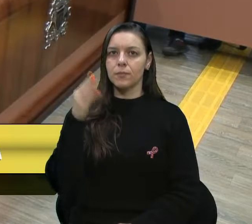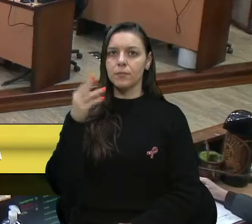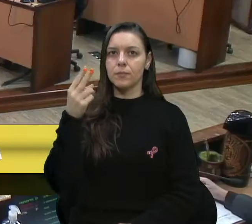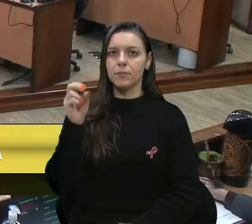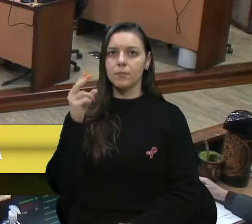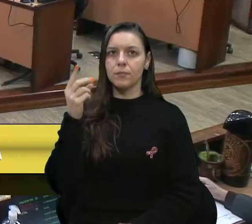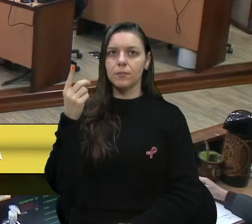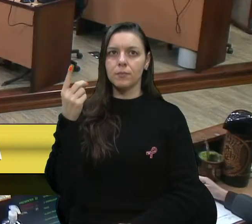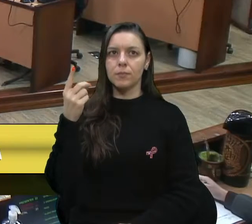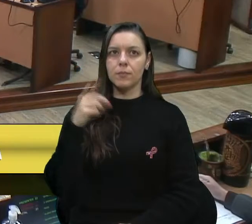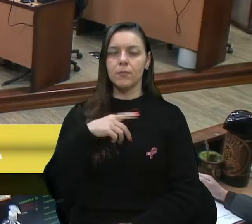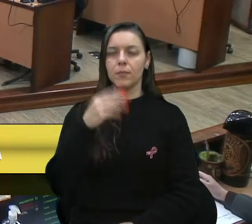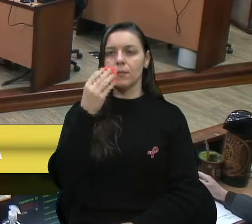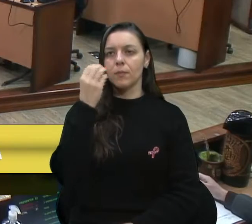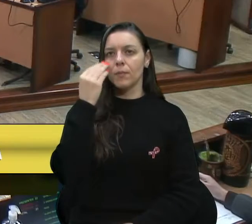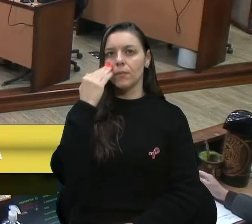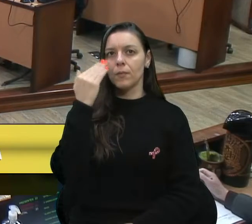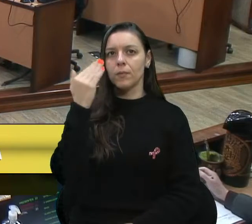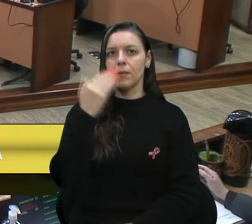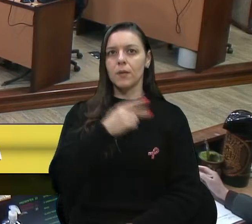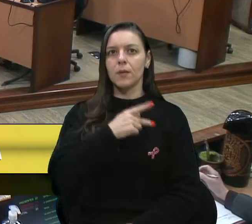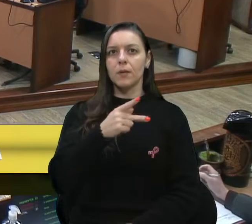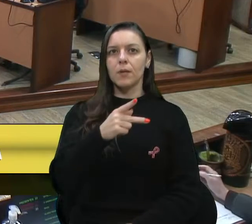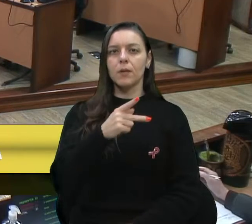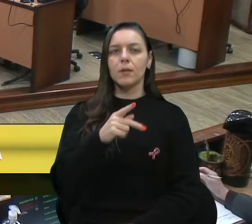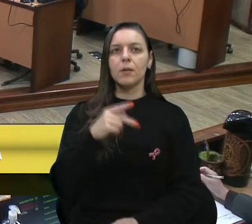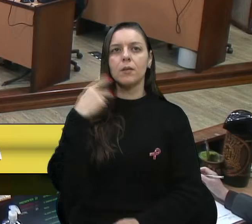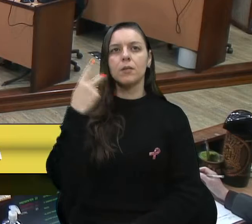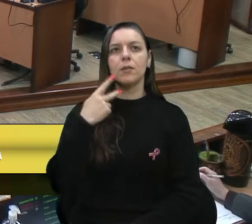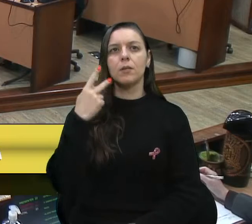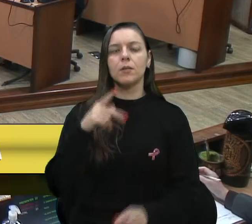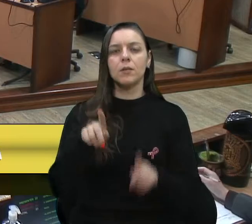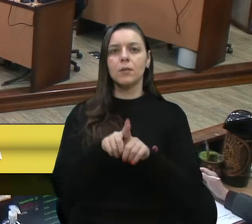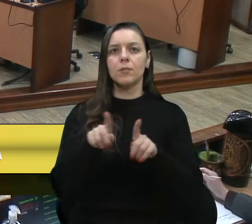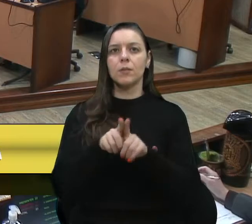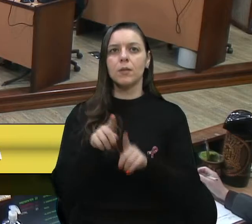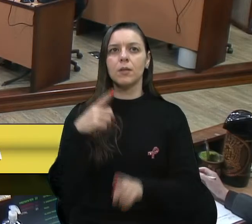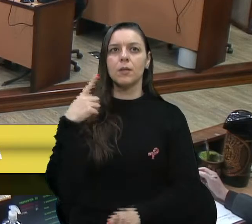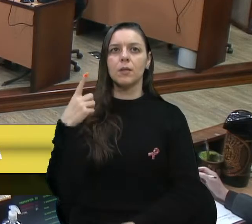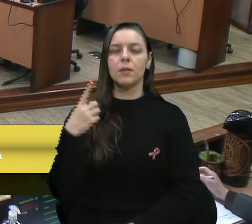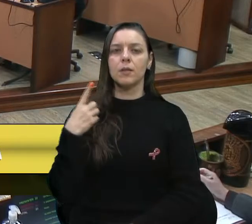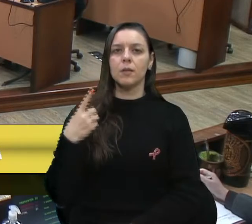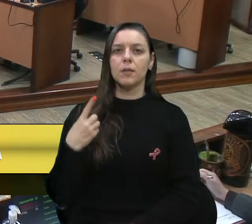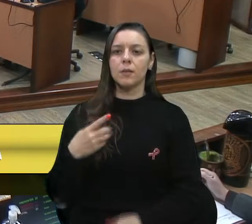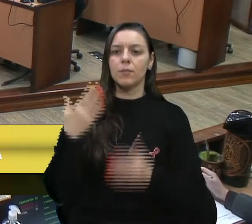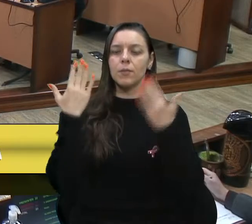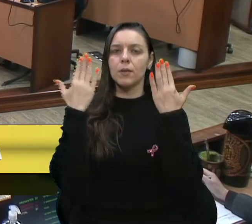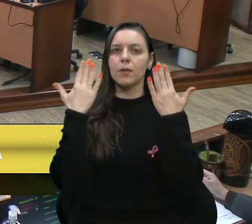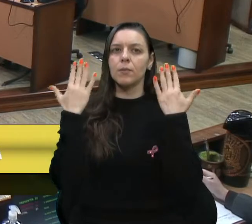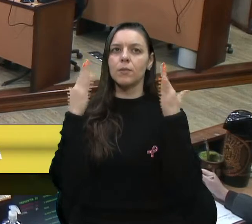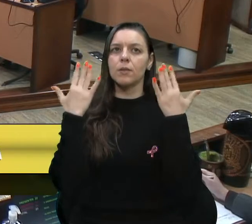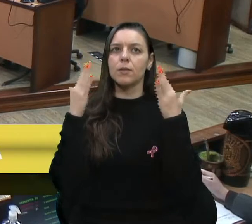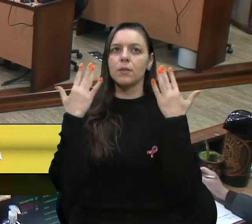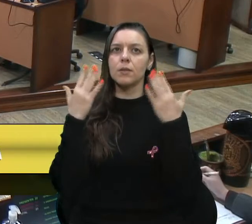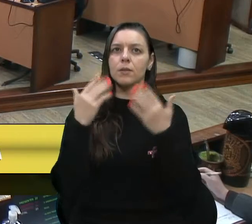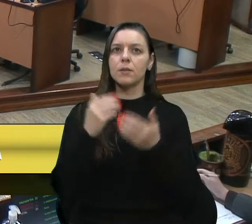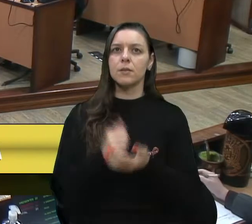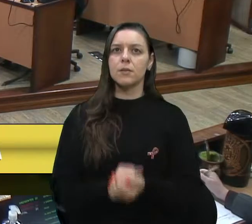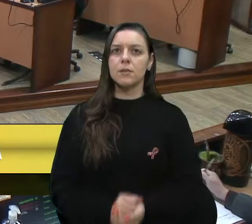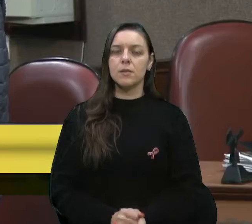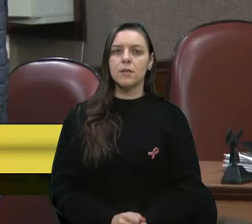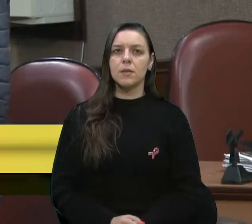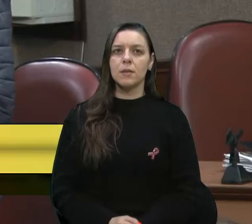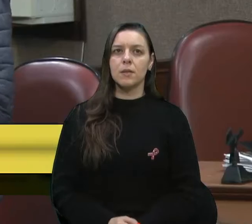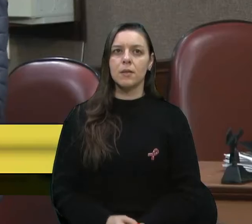Obrigado, senhor presidente, senhoras e senhores vereadores. Vereadora Denisa, quero parabenizar a vereadora Denisa por essa moção